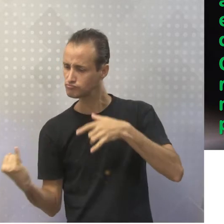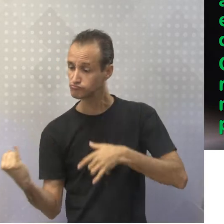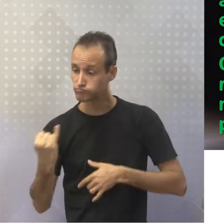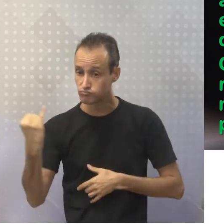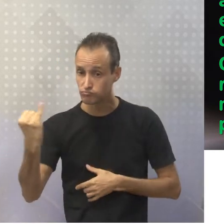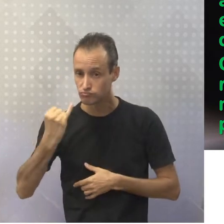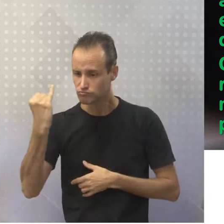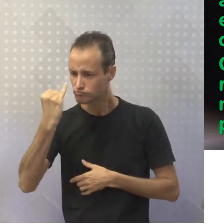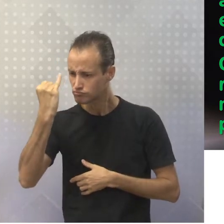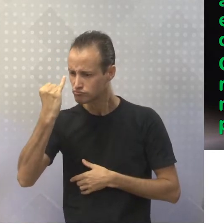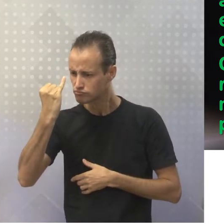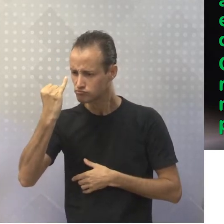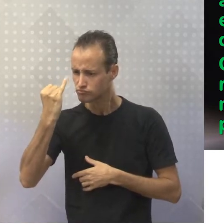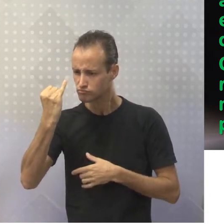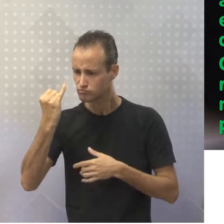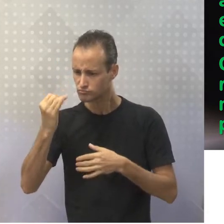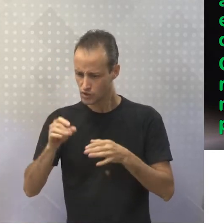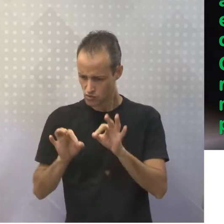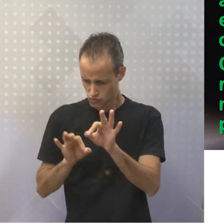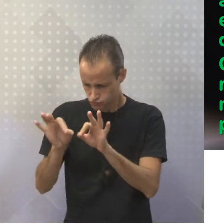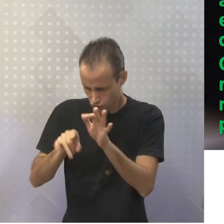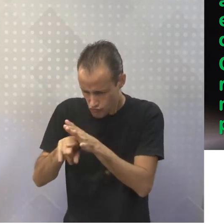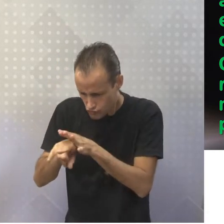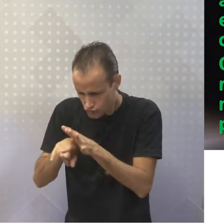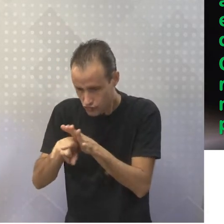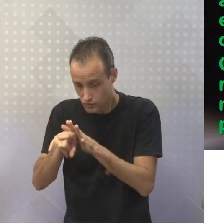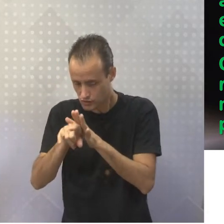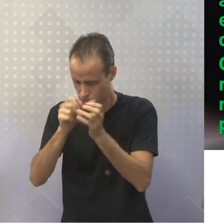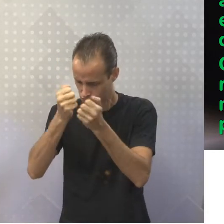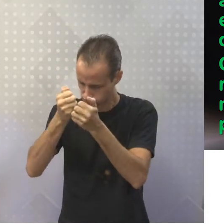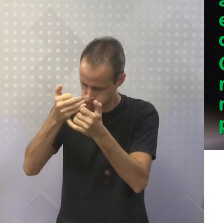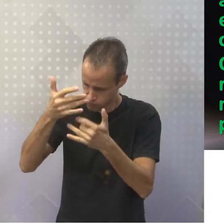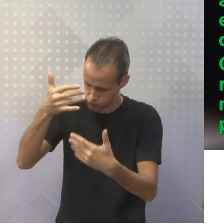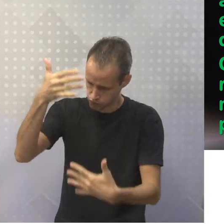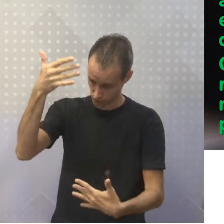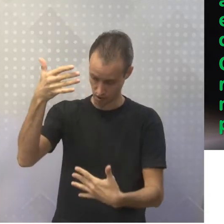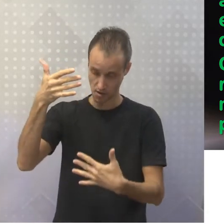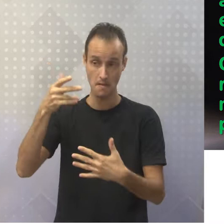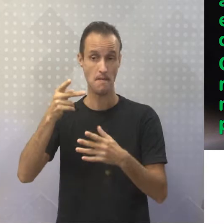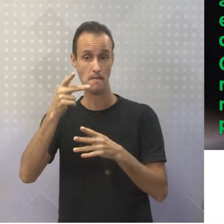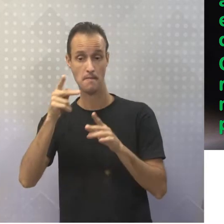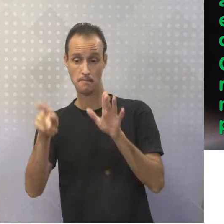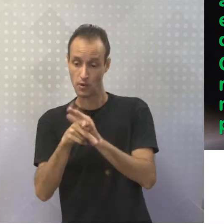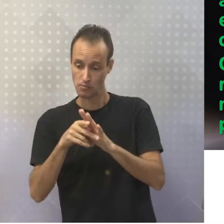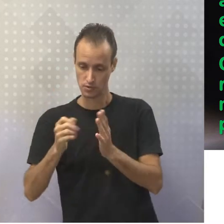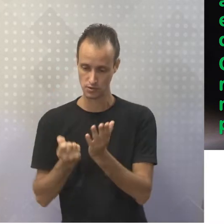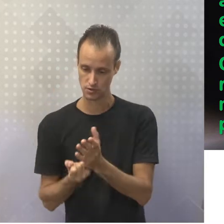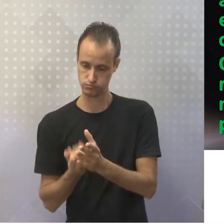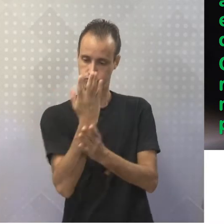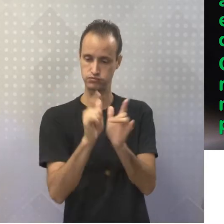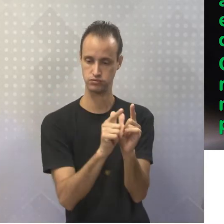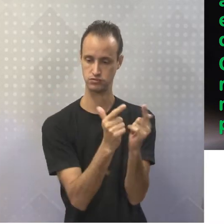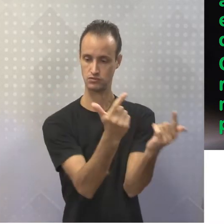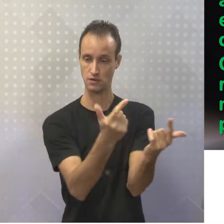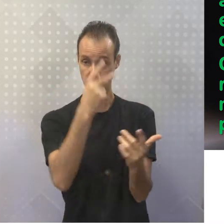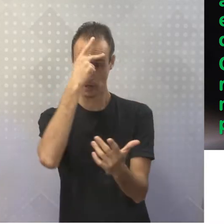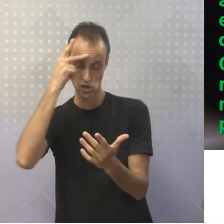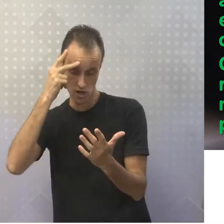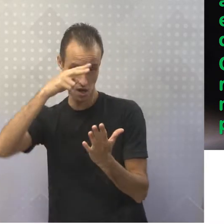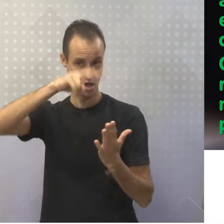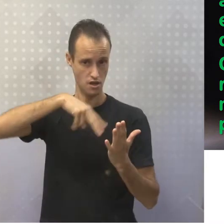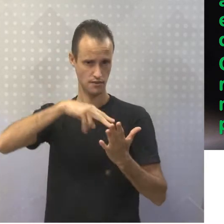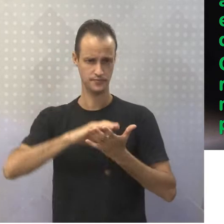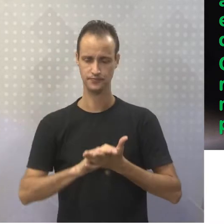para que essa investigação seja explicitada para o leitor. Então, ele vai trazer, a reportagem vai trazer